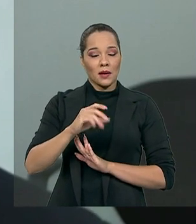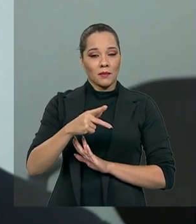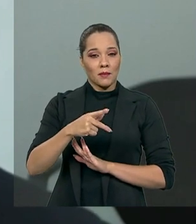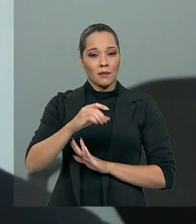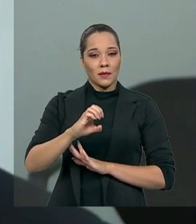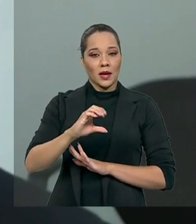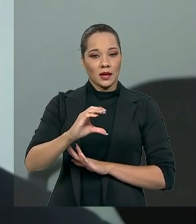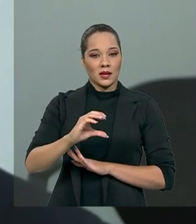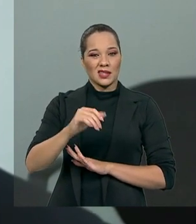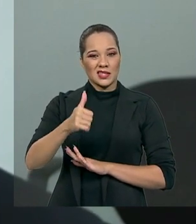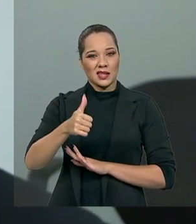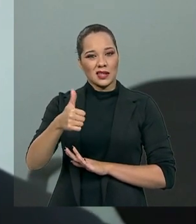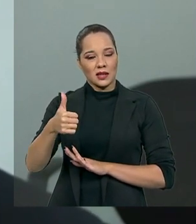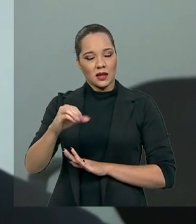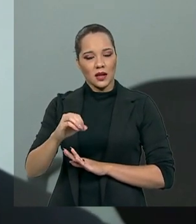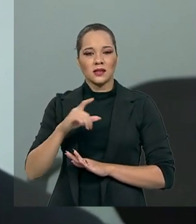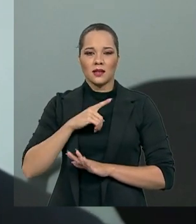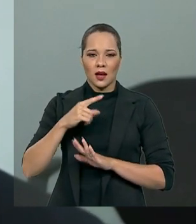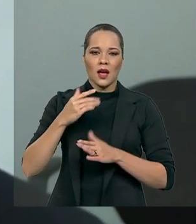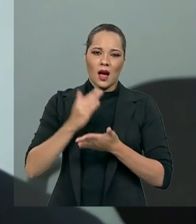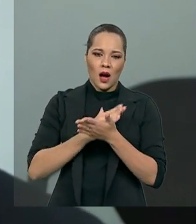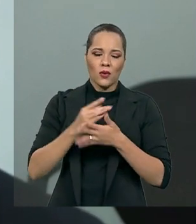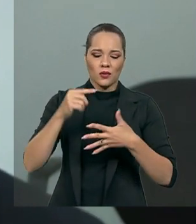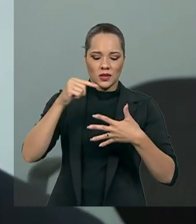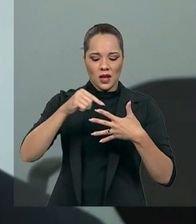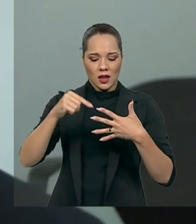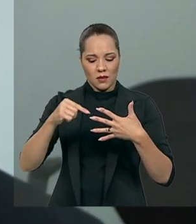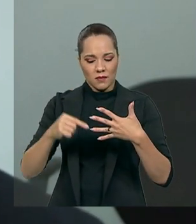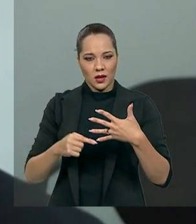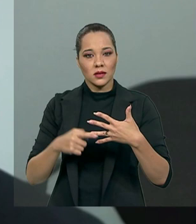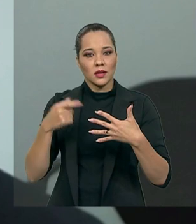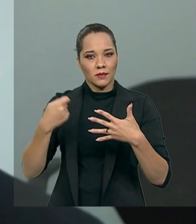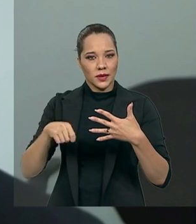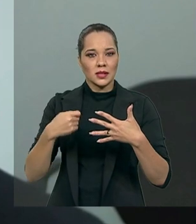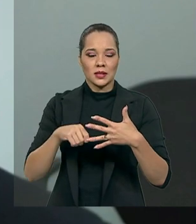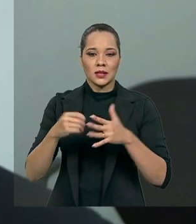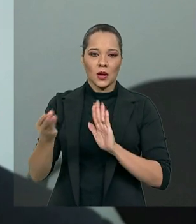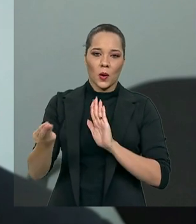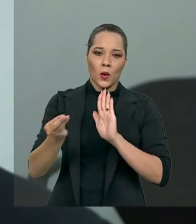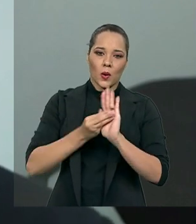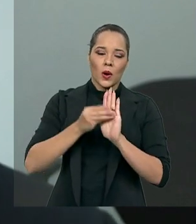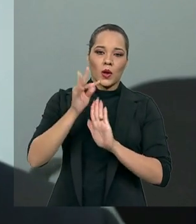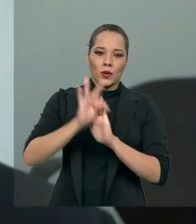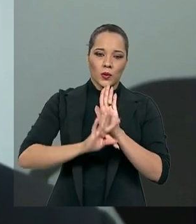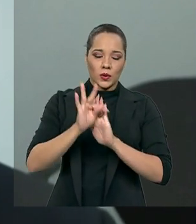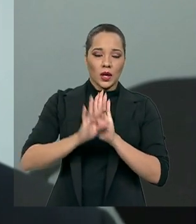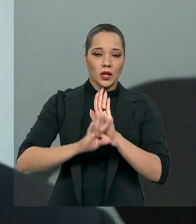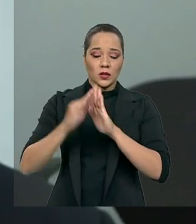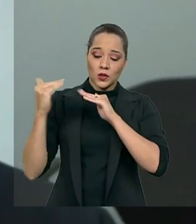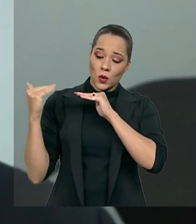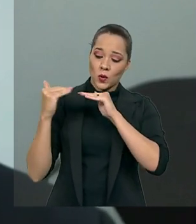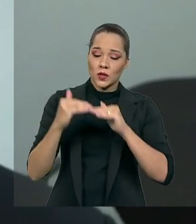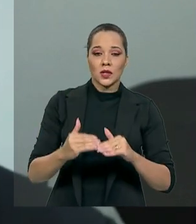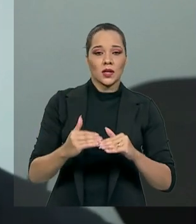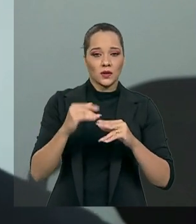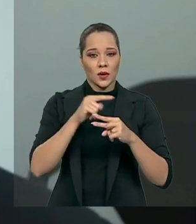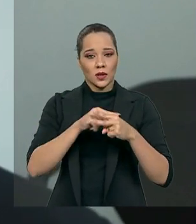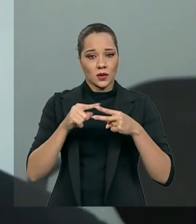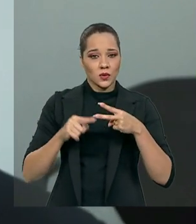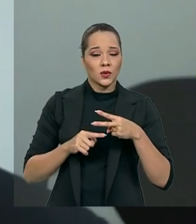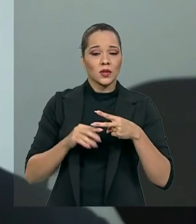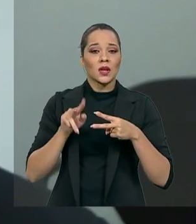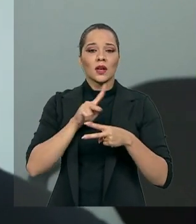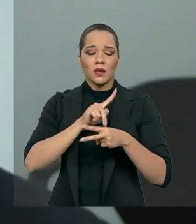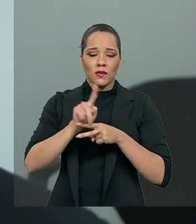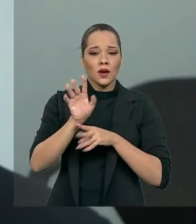tem alguns elementos que nós entendemos que deveriam estar num texto de consenso entre as duas casas que vai